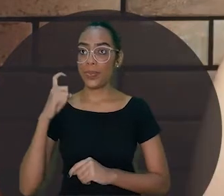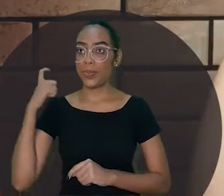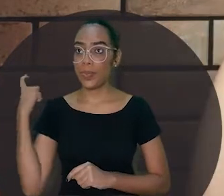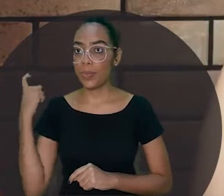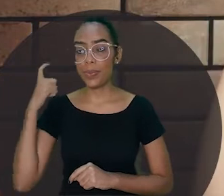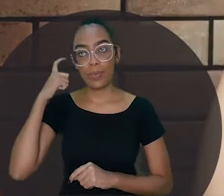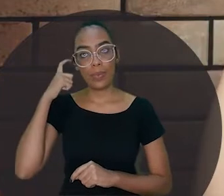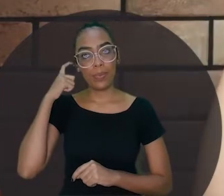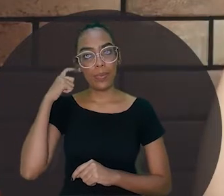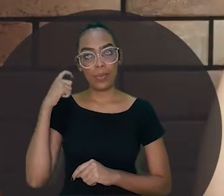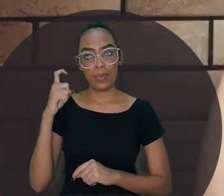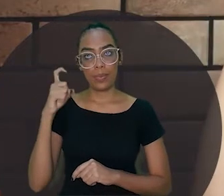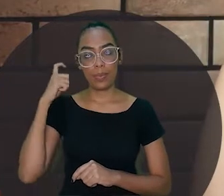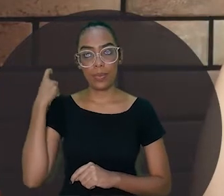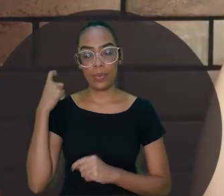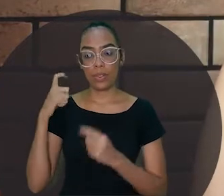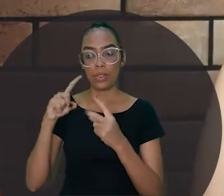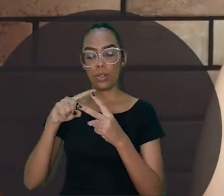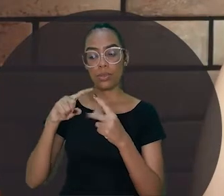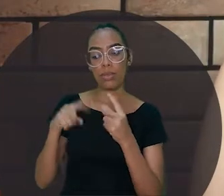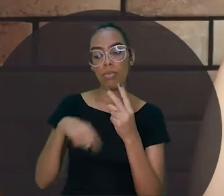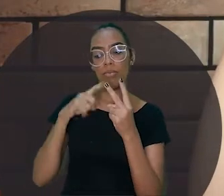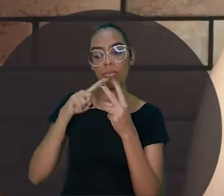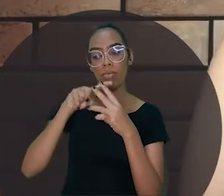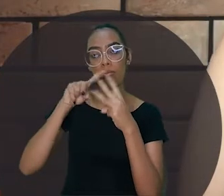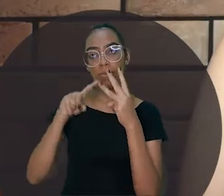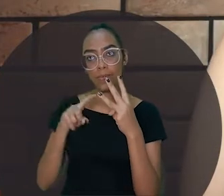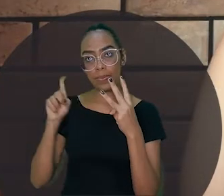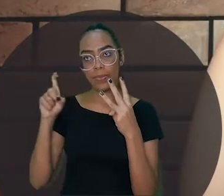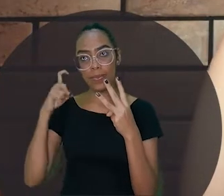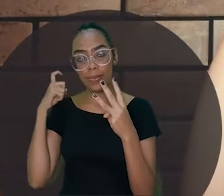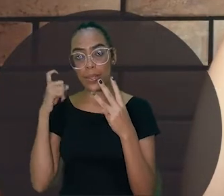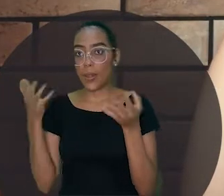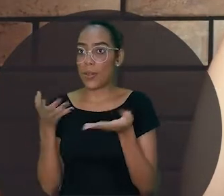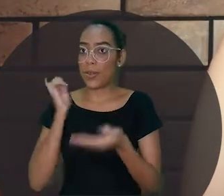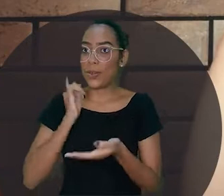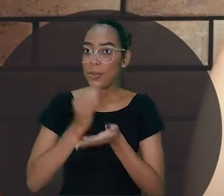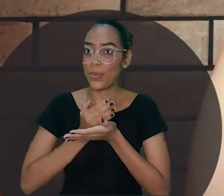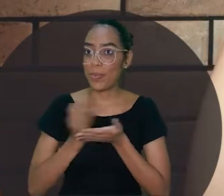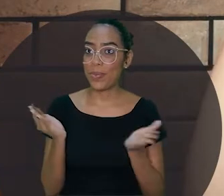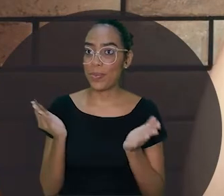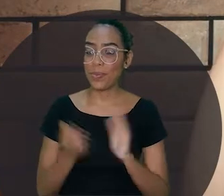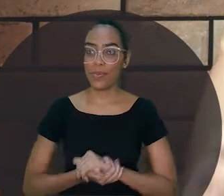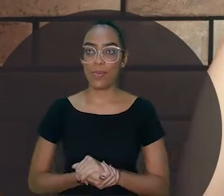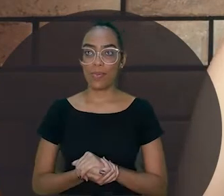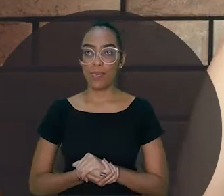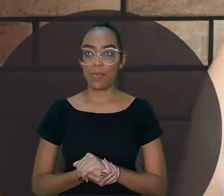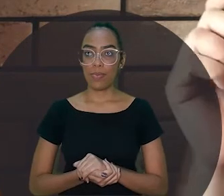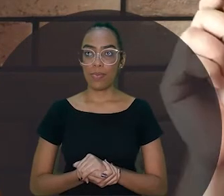Era uma vez, eram duas, eram três. E a história já vai começar.